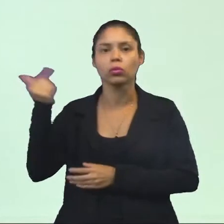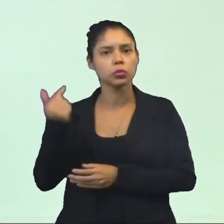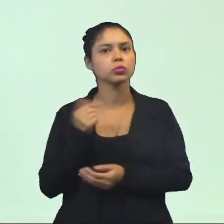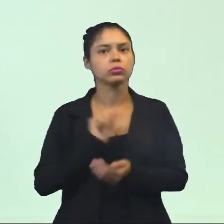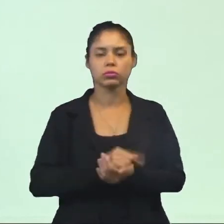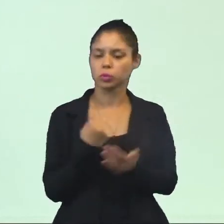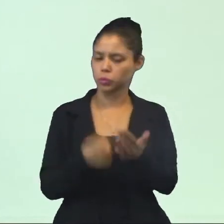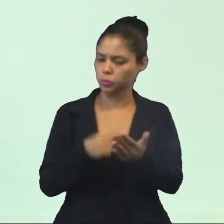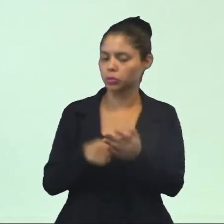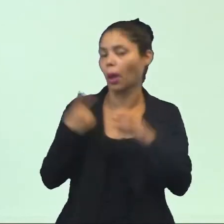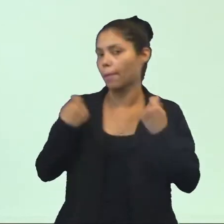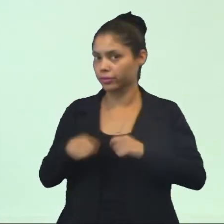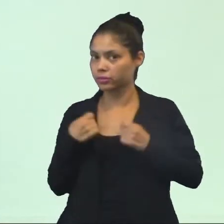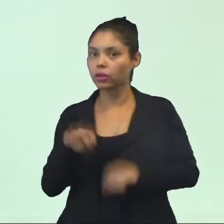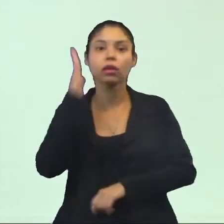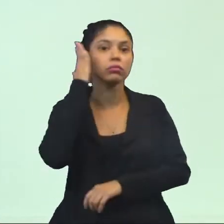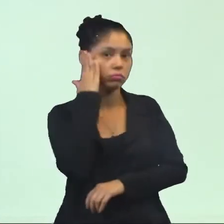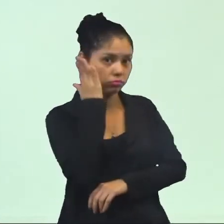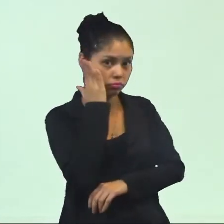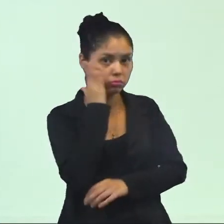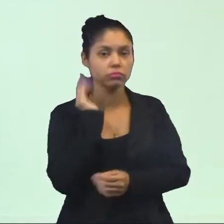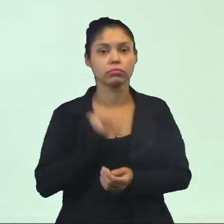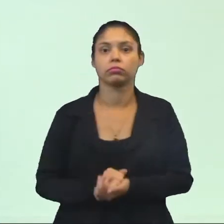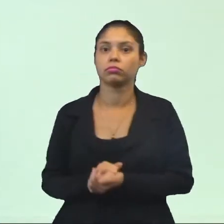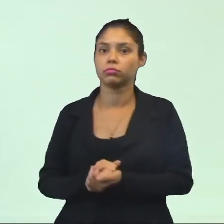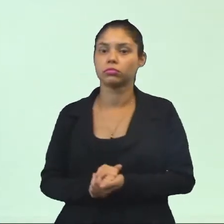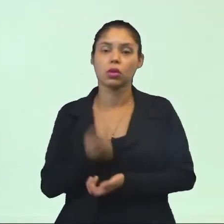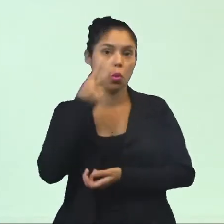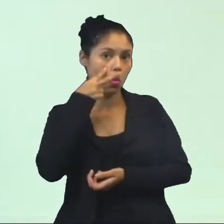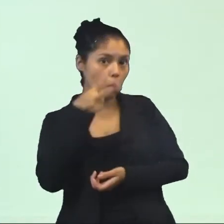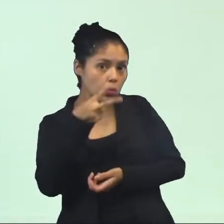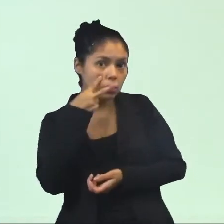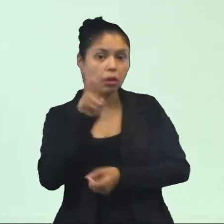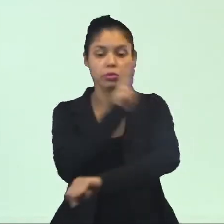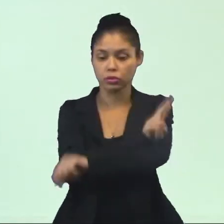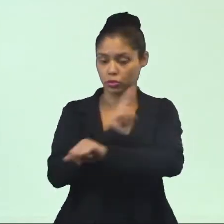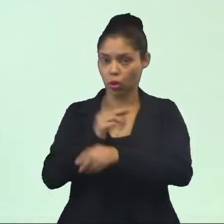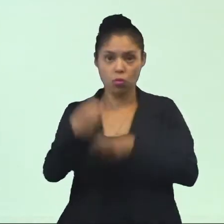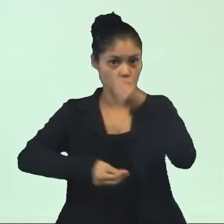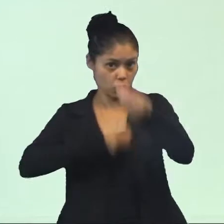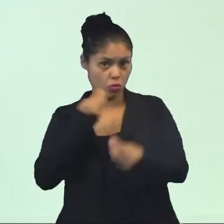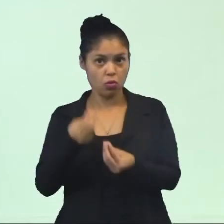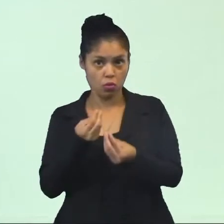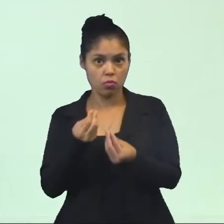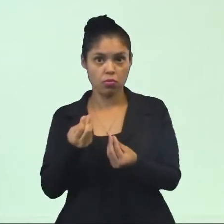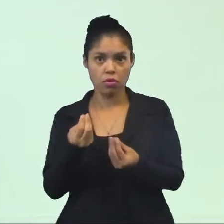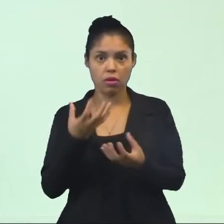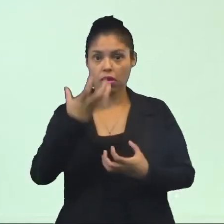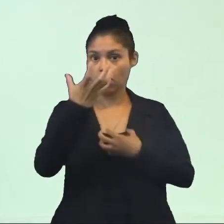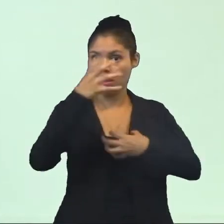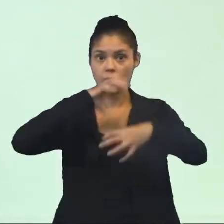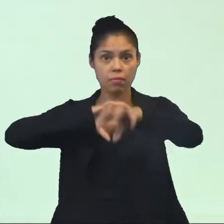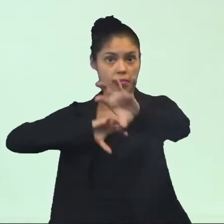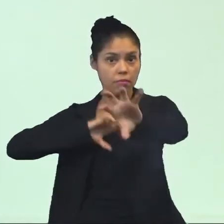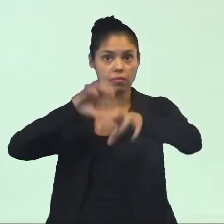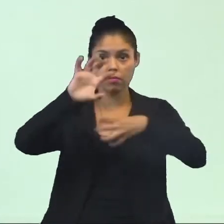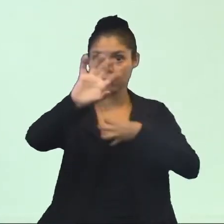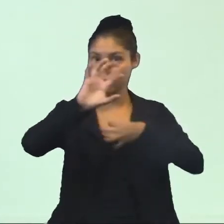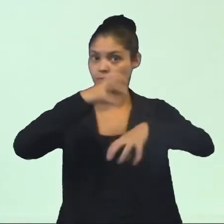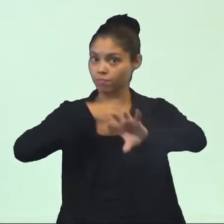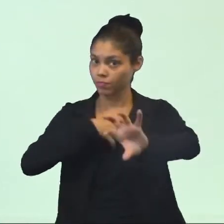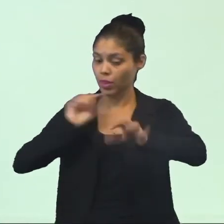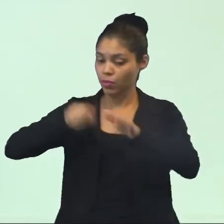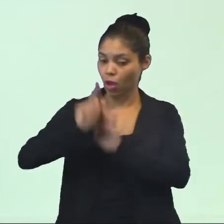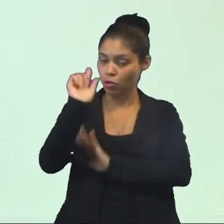com ela. gente deve compreender, a gente deve olhar para as religiões, assim, com empatia. E o que é empatia? Eu me coloco